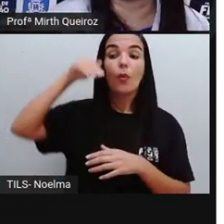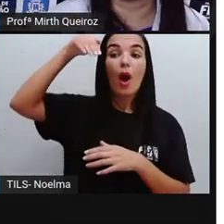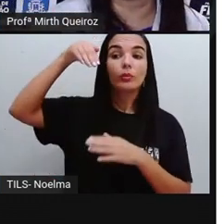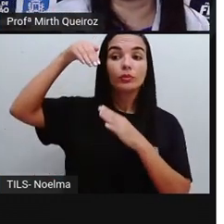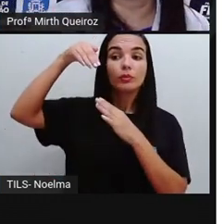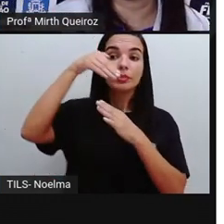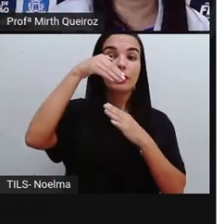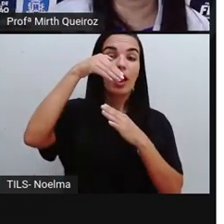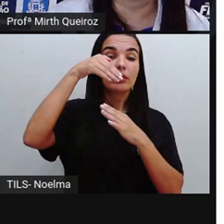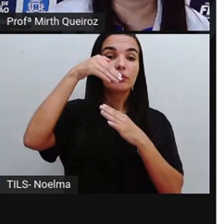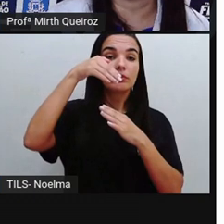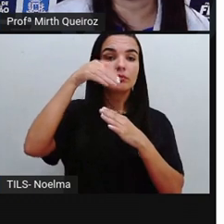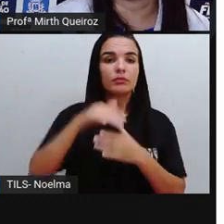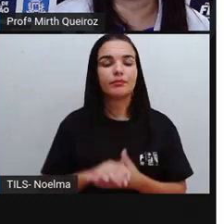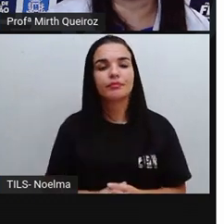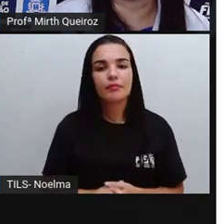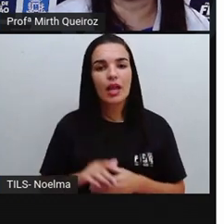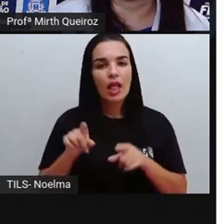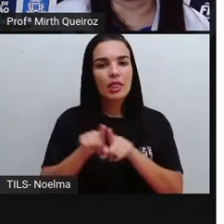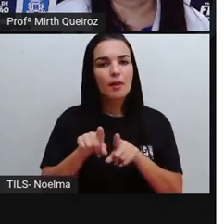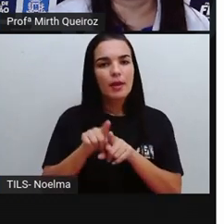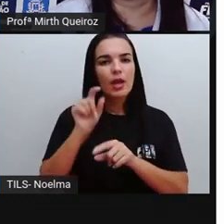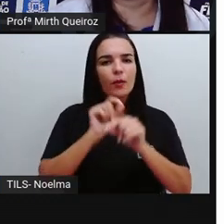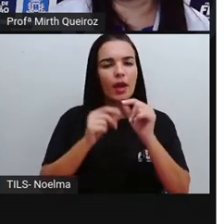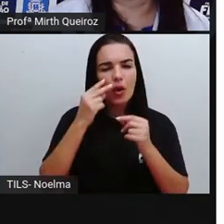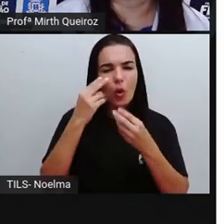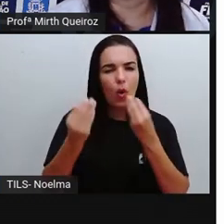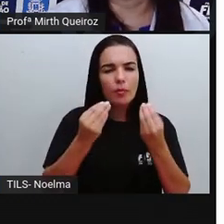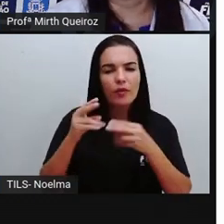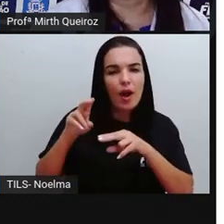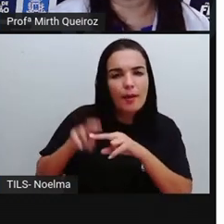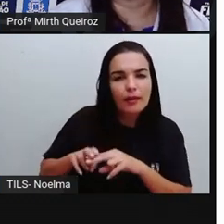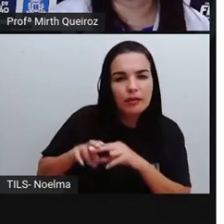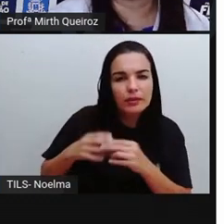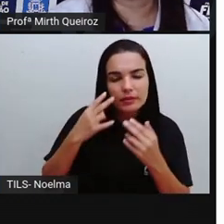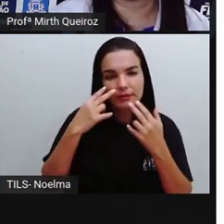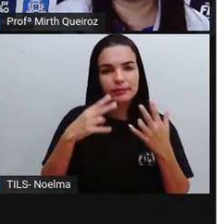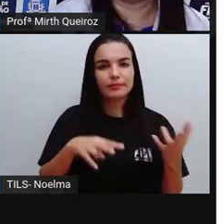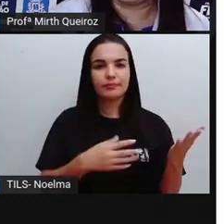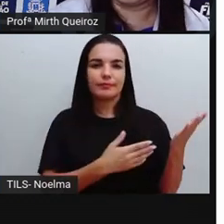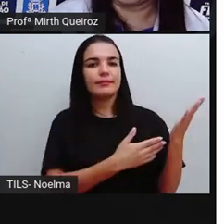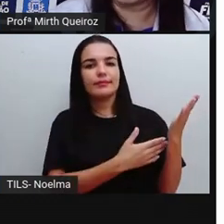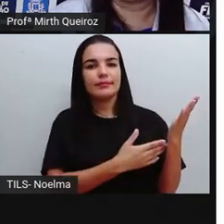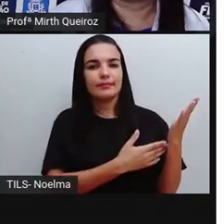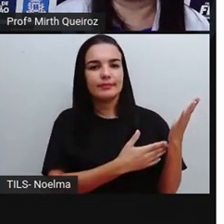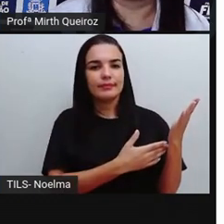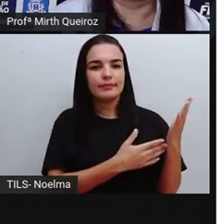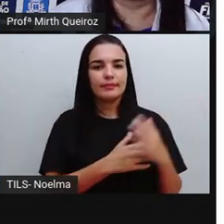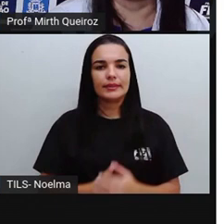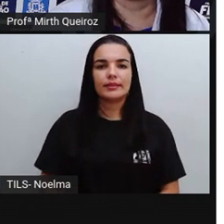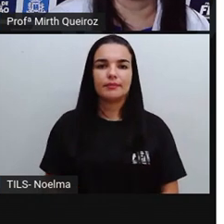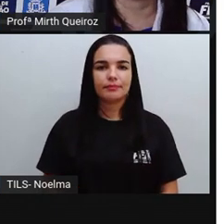carteira, né? Que foi vista aí com base na visão oblíqua.